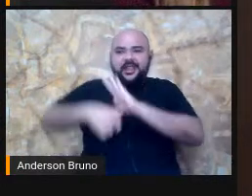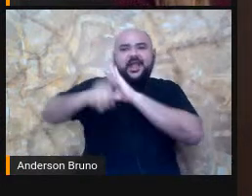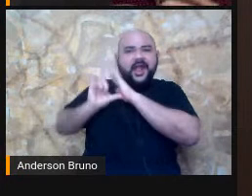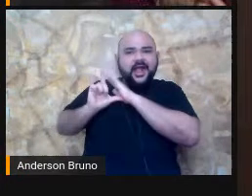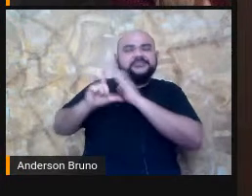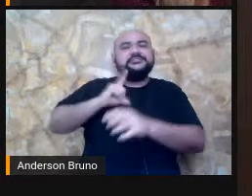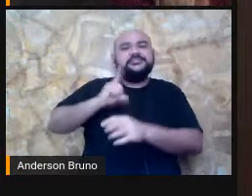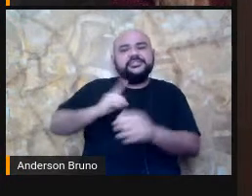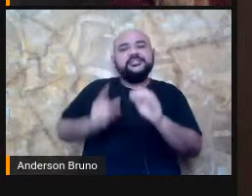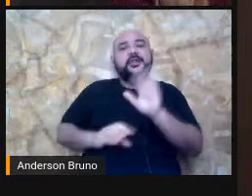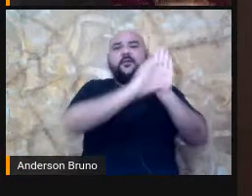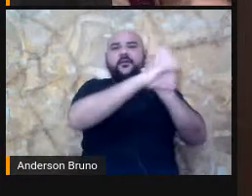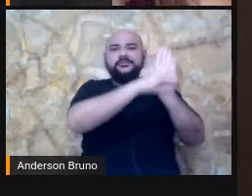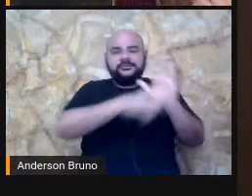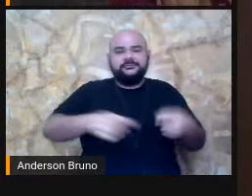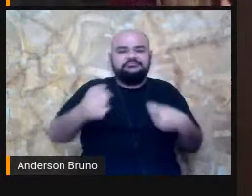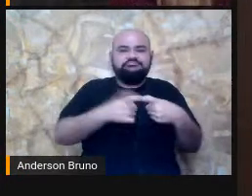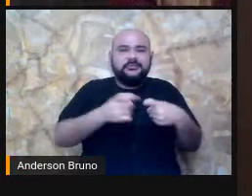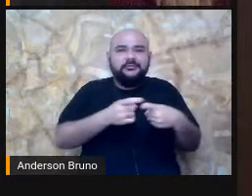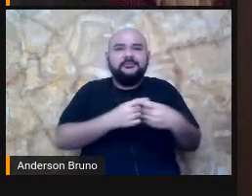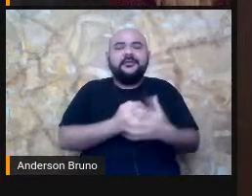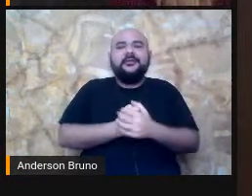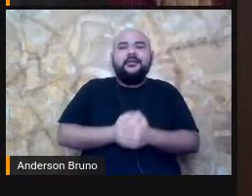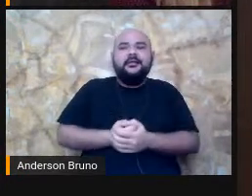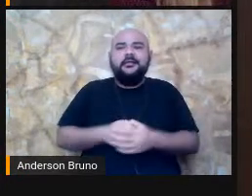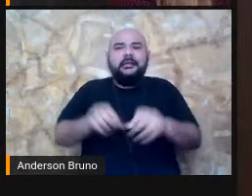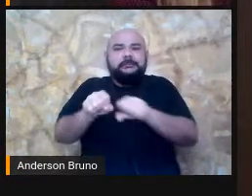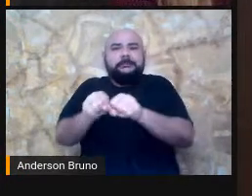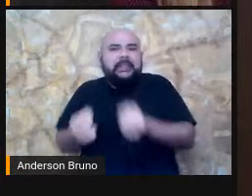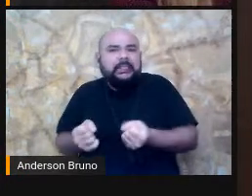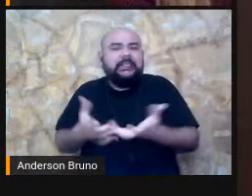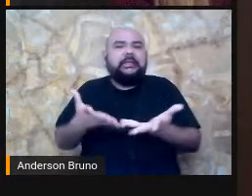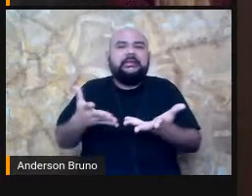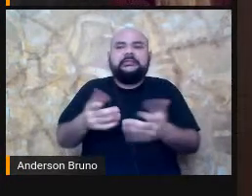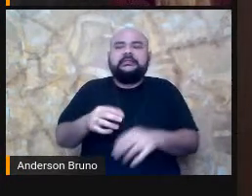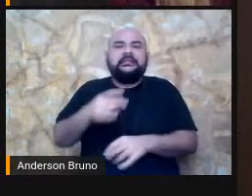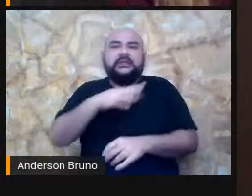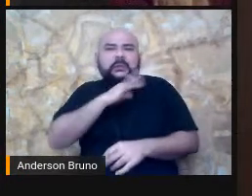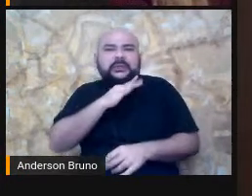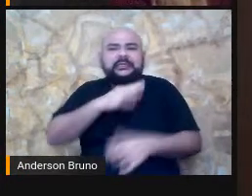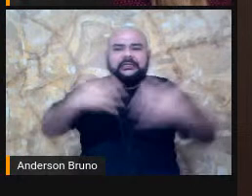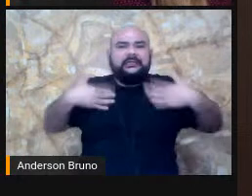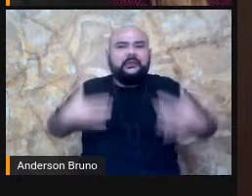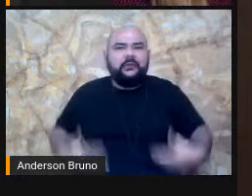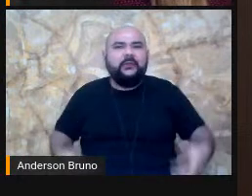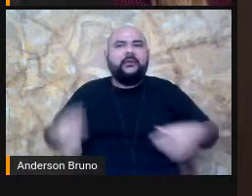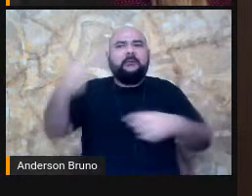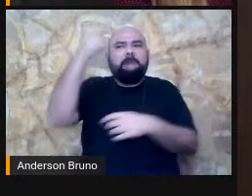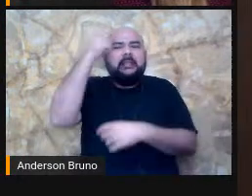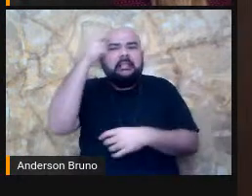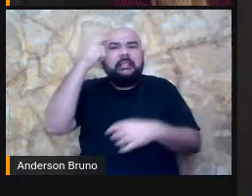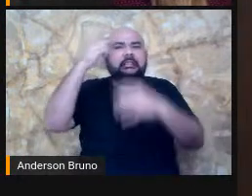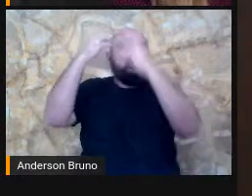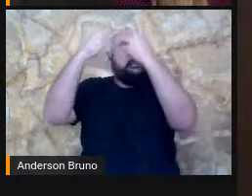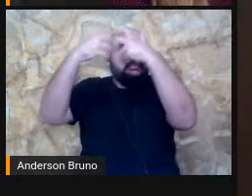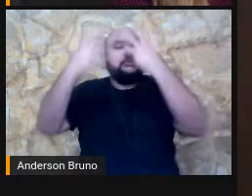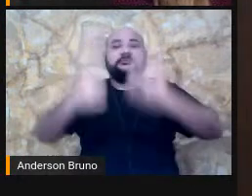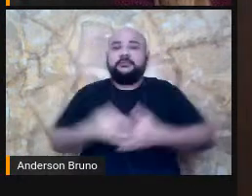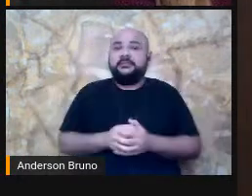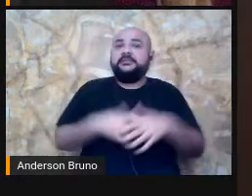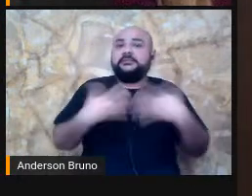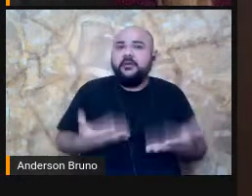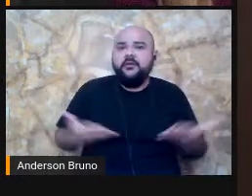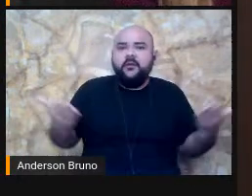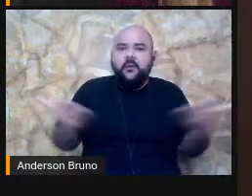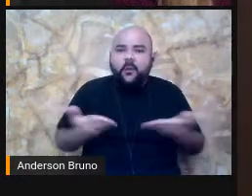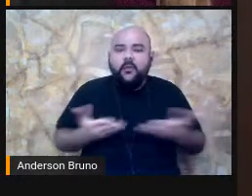estática, anormalidade física, sensorial, né? Só que hoje nós estamos diante de uma concepção social, né? O